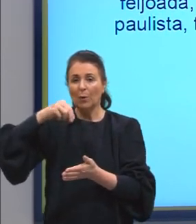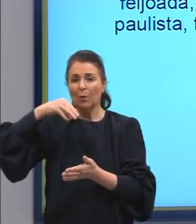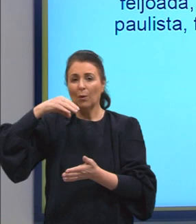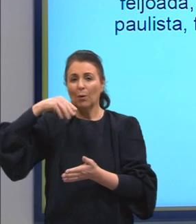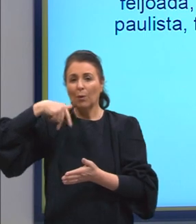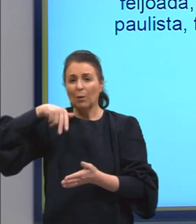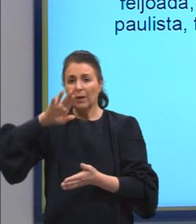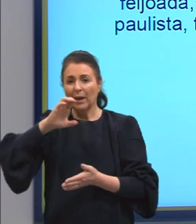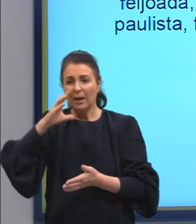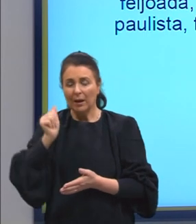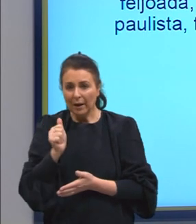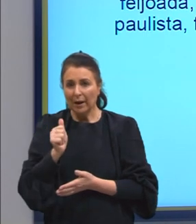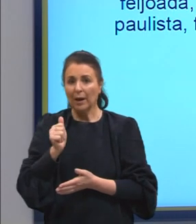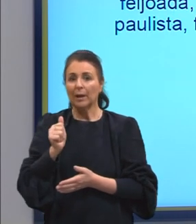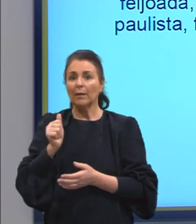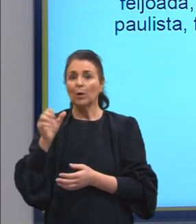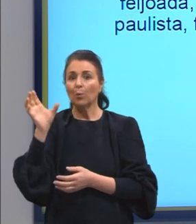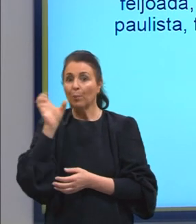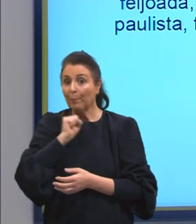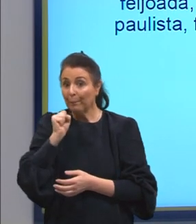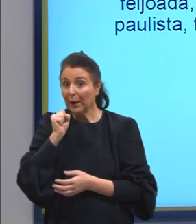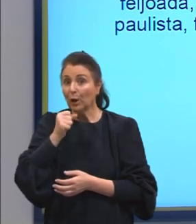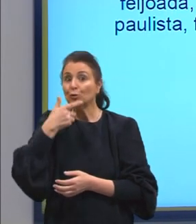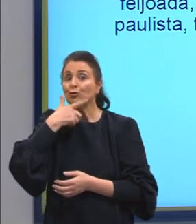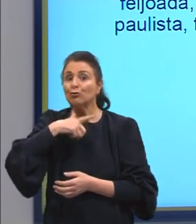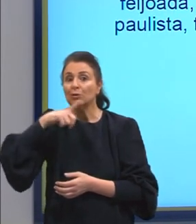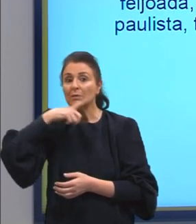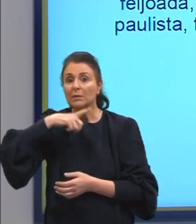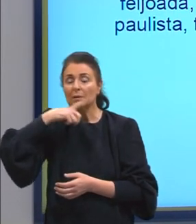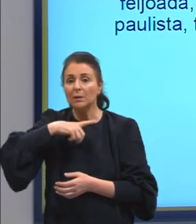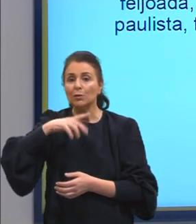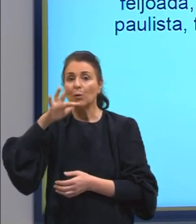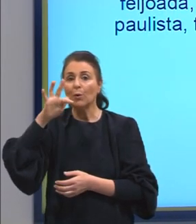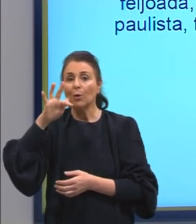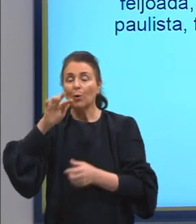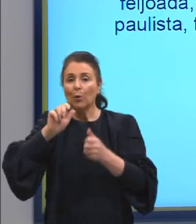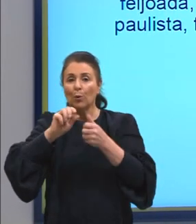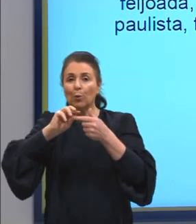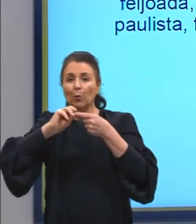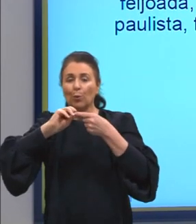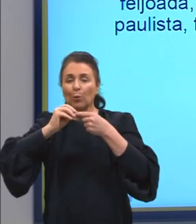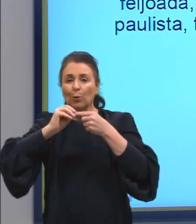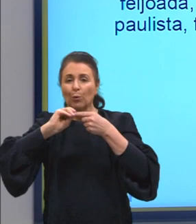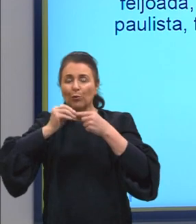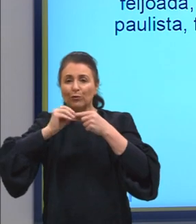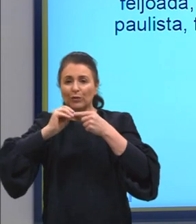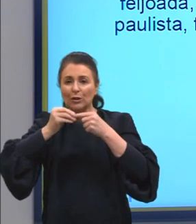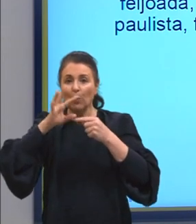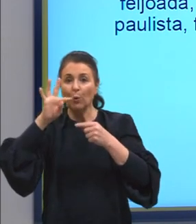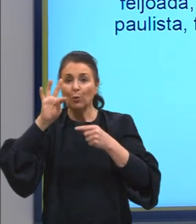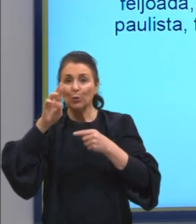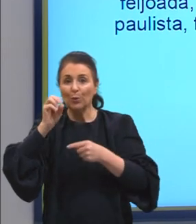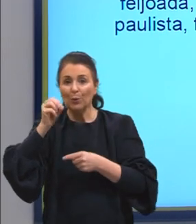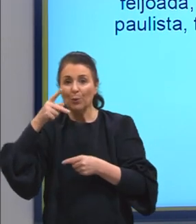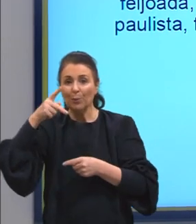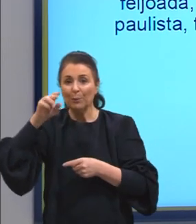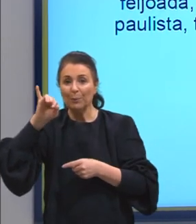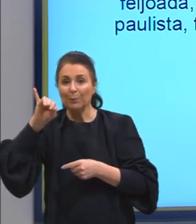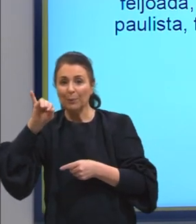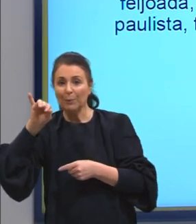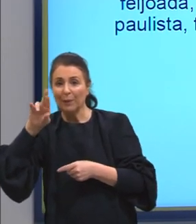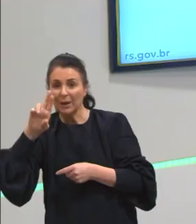pão de queijo, na região das Minas Gerais, feijão tropeiro, essas regiões, os tropeiros que